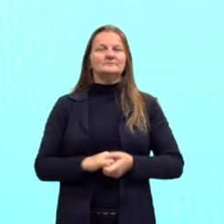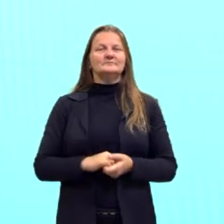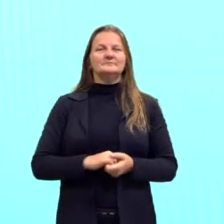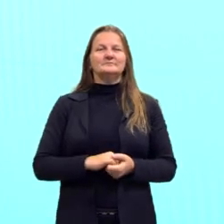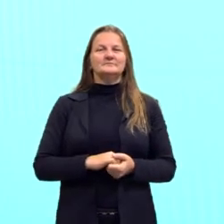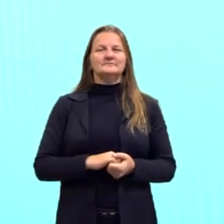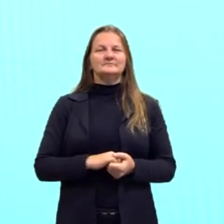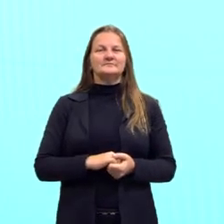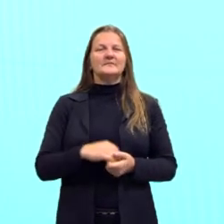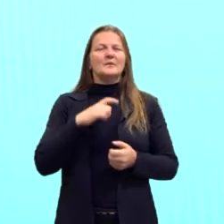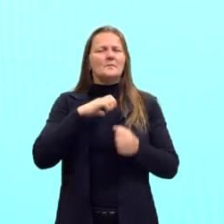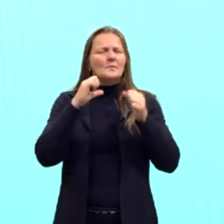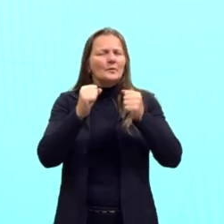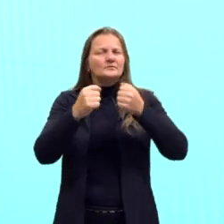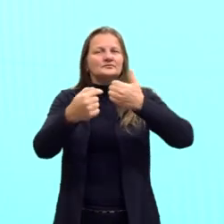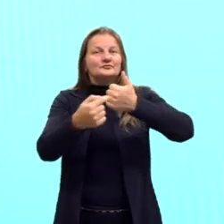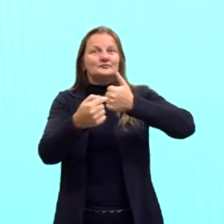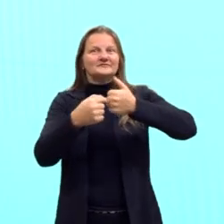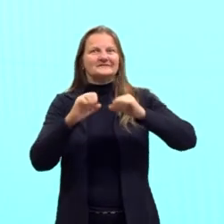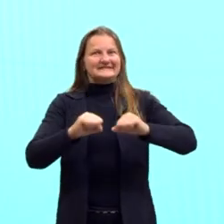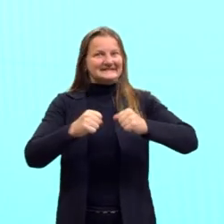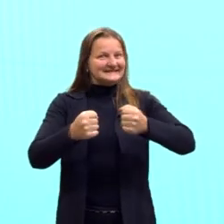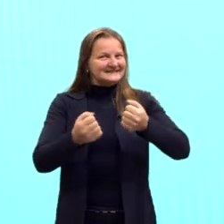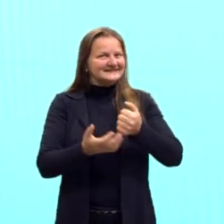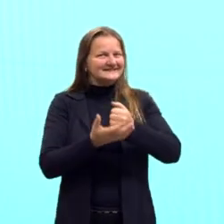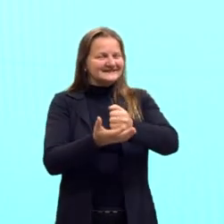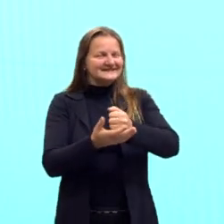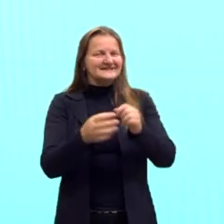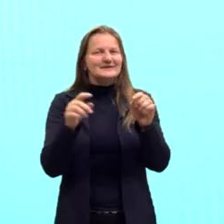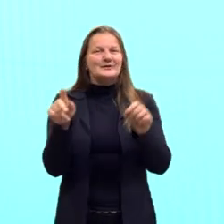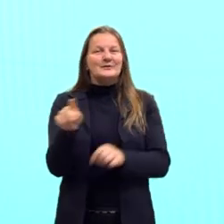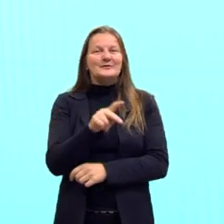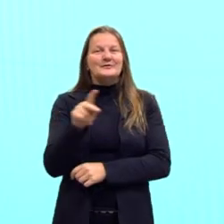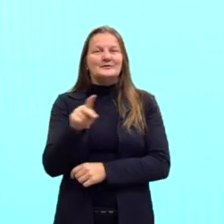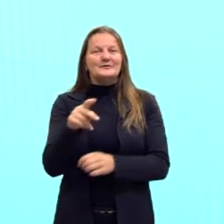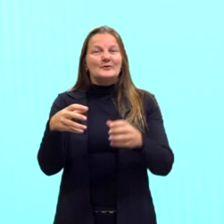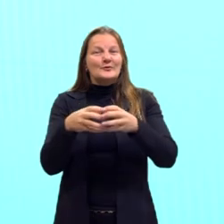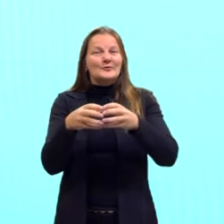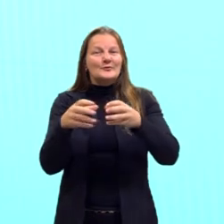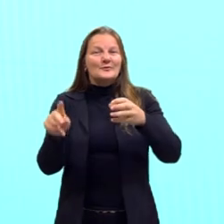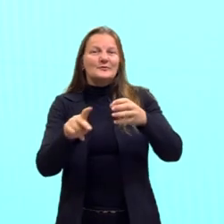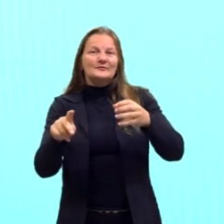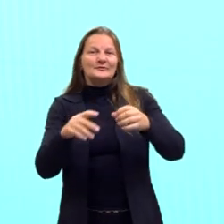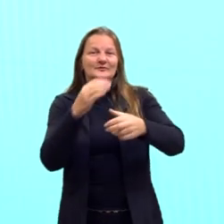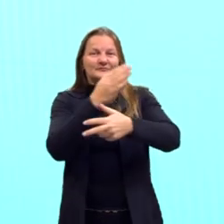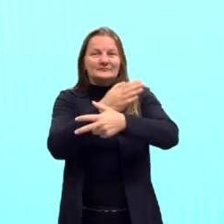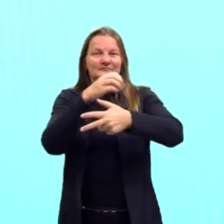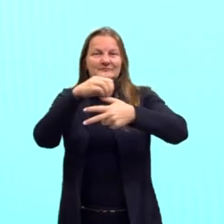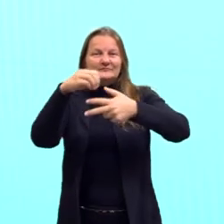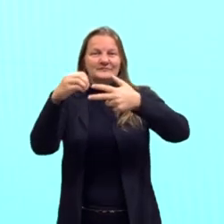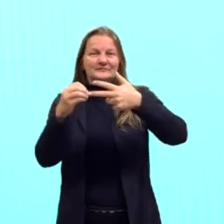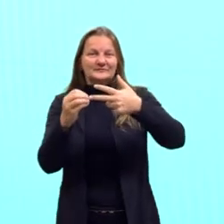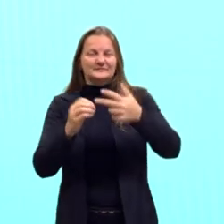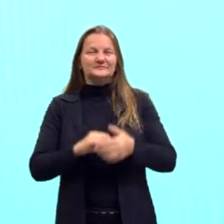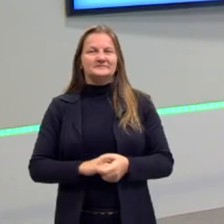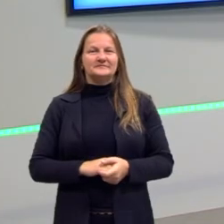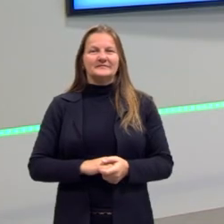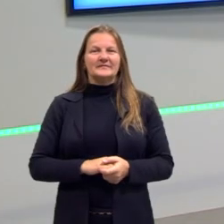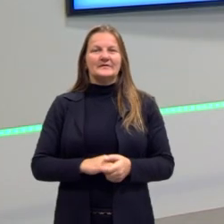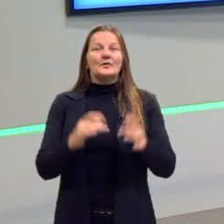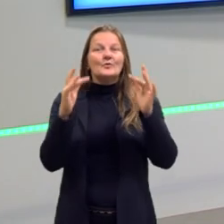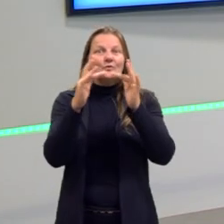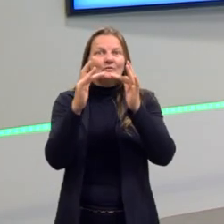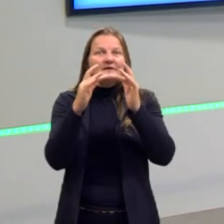dá um joinha lá, dá uma força para nós e o dos professores, professores para a Enem, certo? Então, esses são os